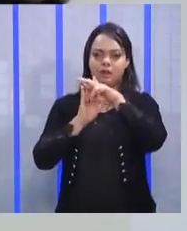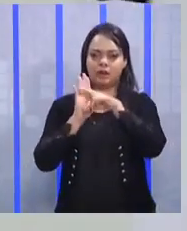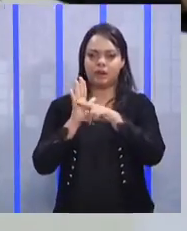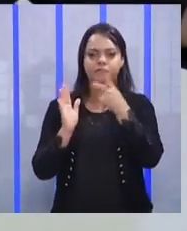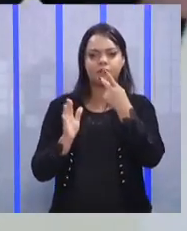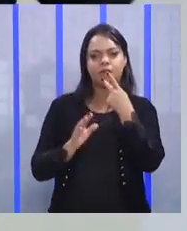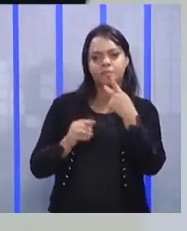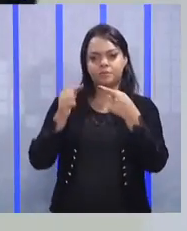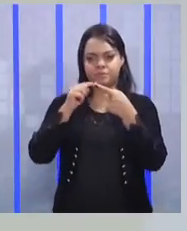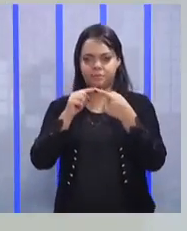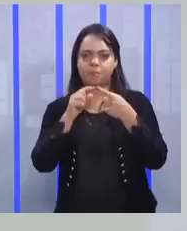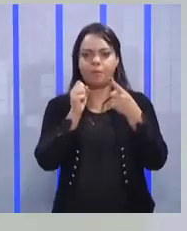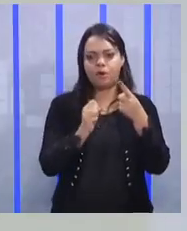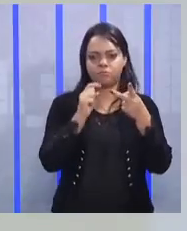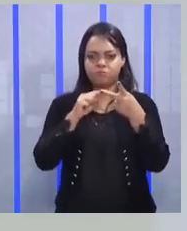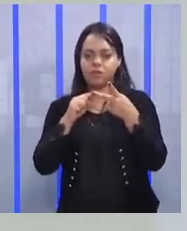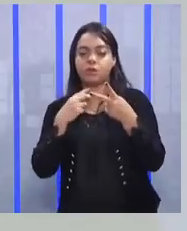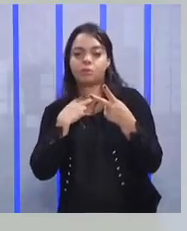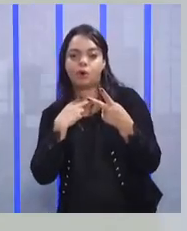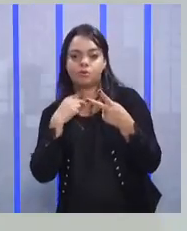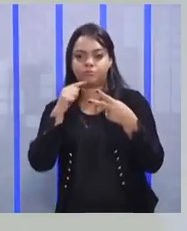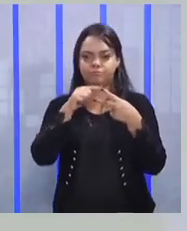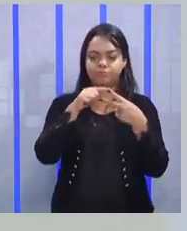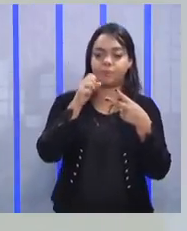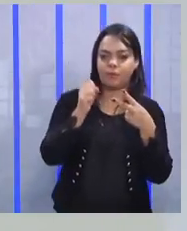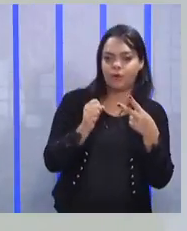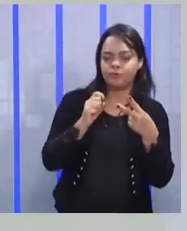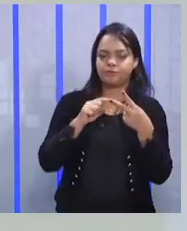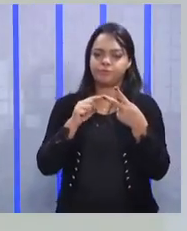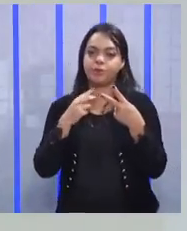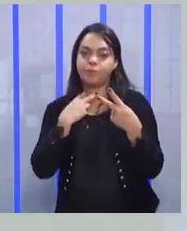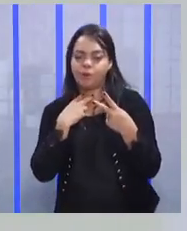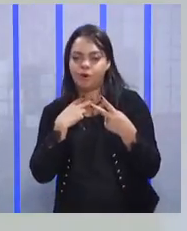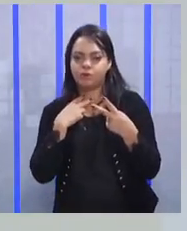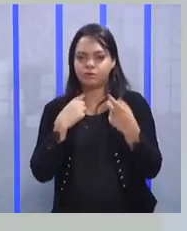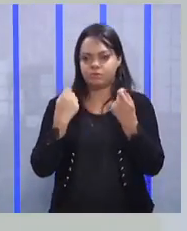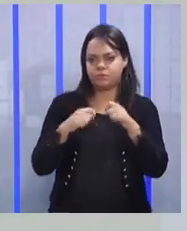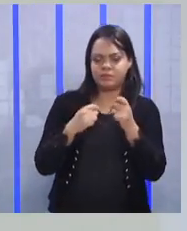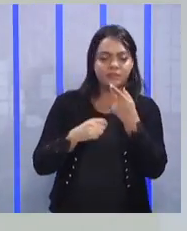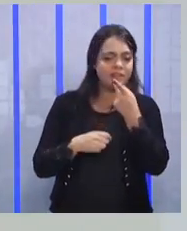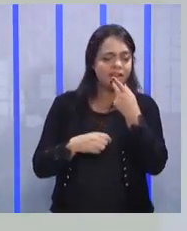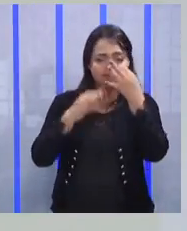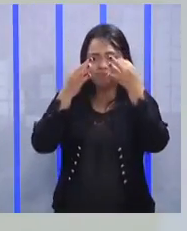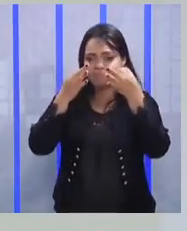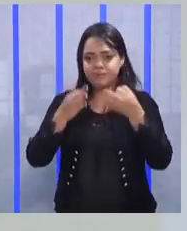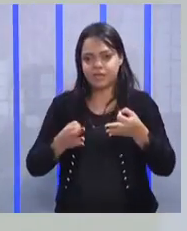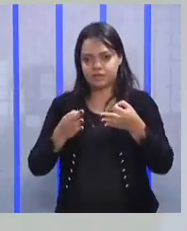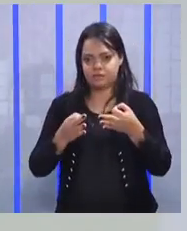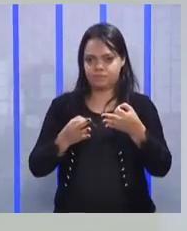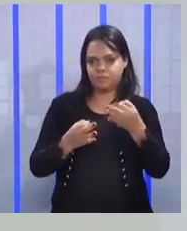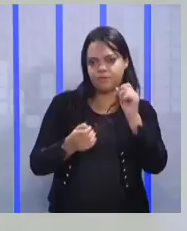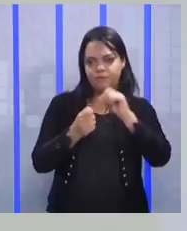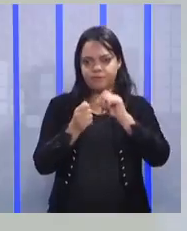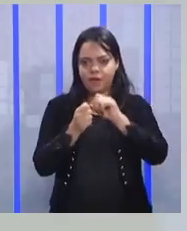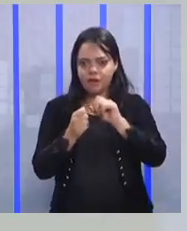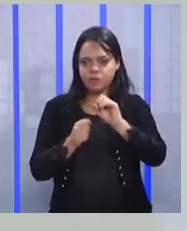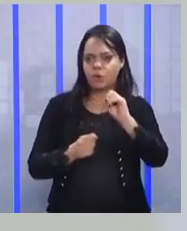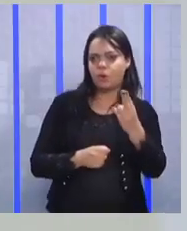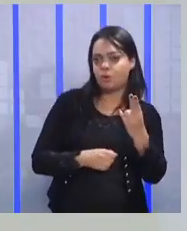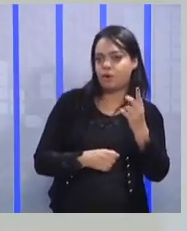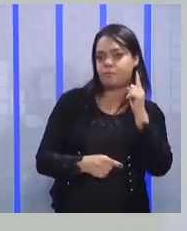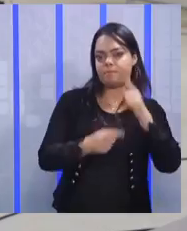isso, isso pode, isso não pode. Não tem que ter meio termo, não. É 880. Faz ou não faz?